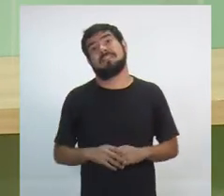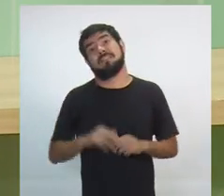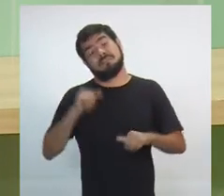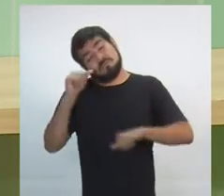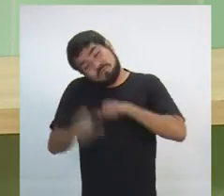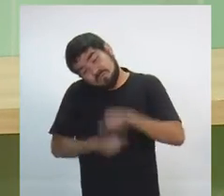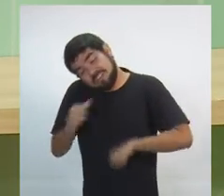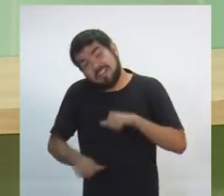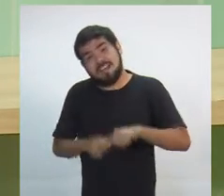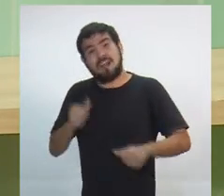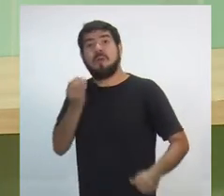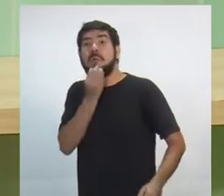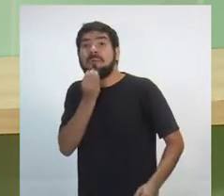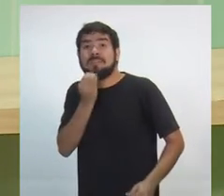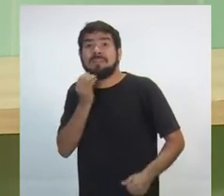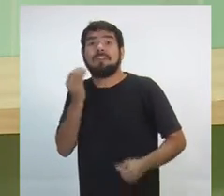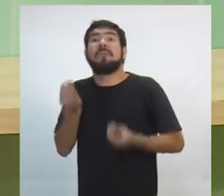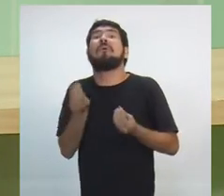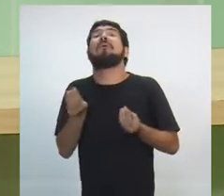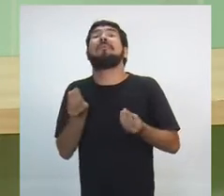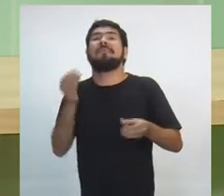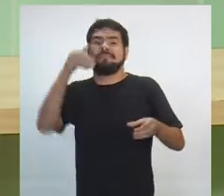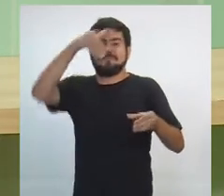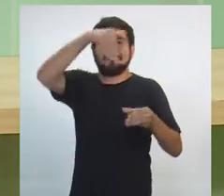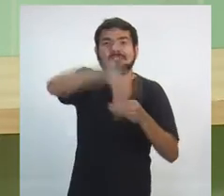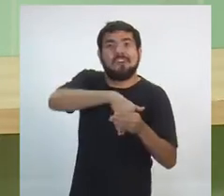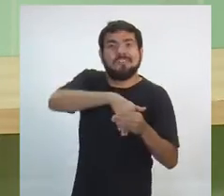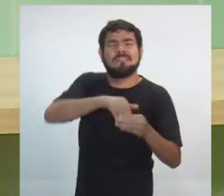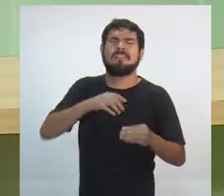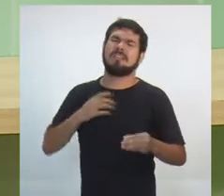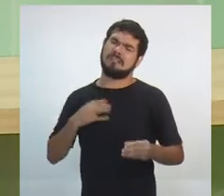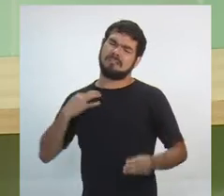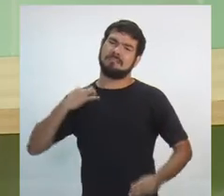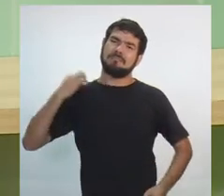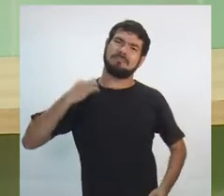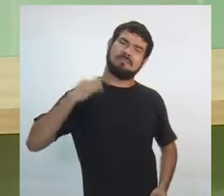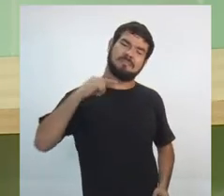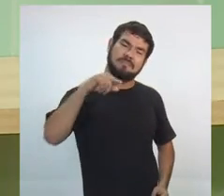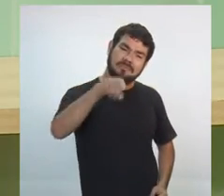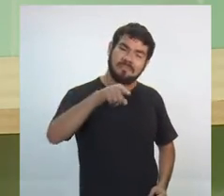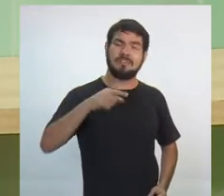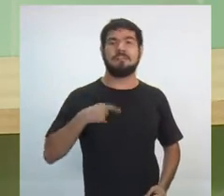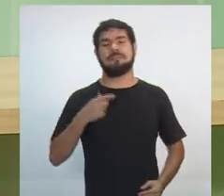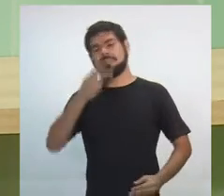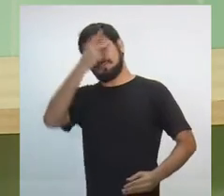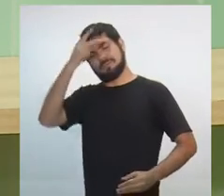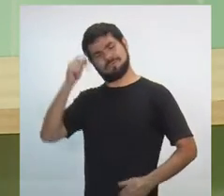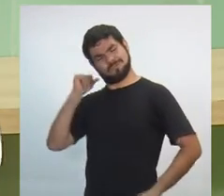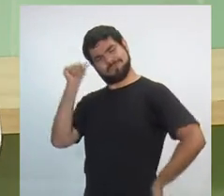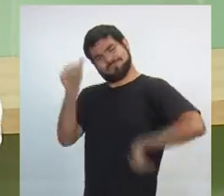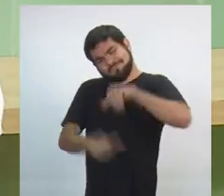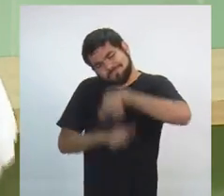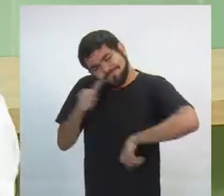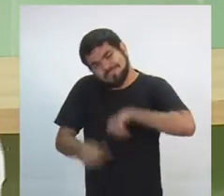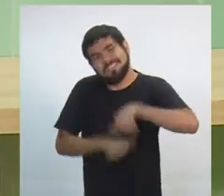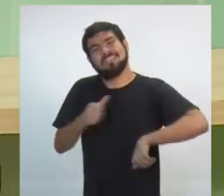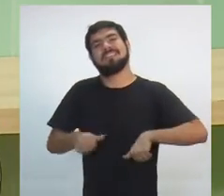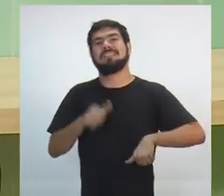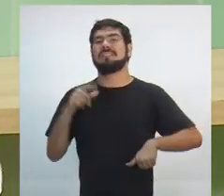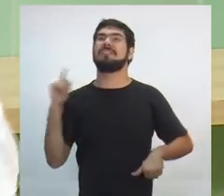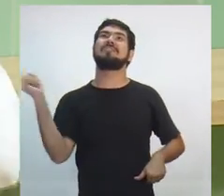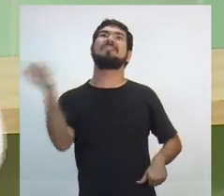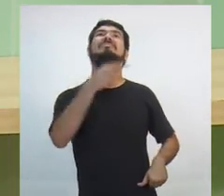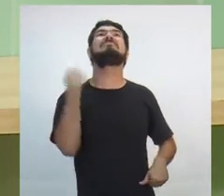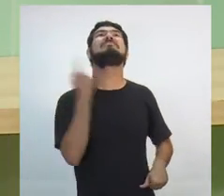E a mudança é feita através do voto. Eu me coloco à sua disposição para ser essa mudança desejada por todos os do